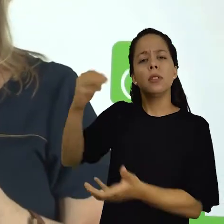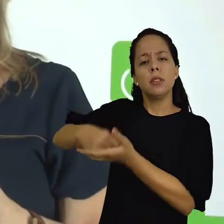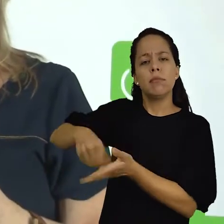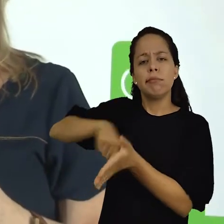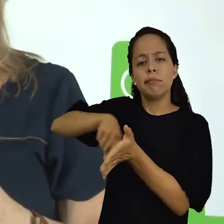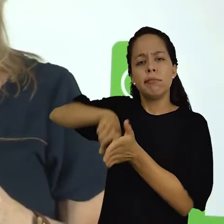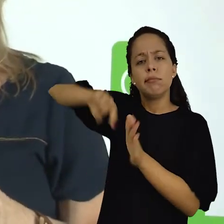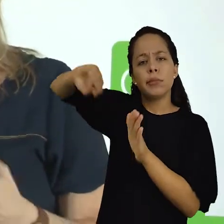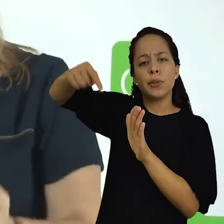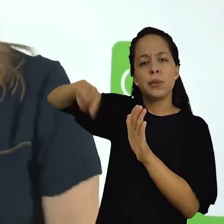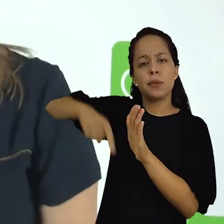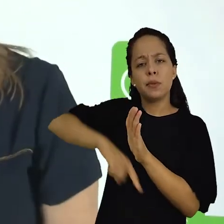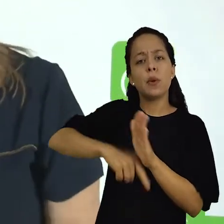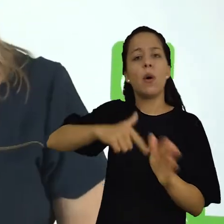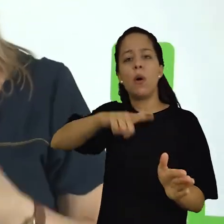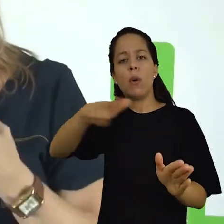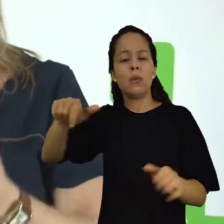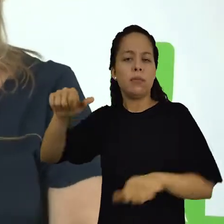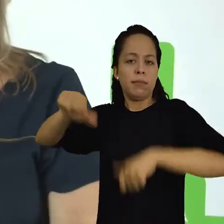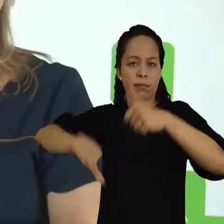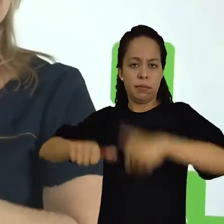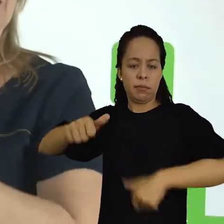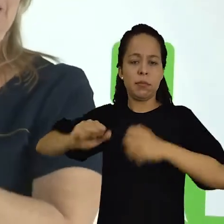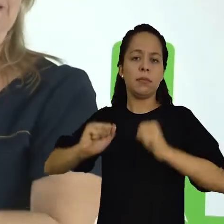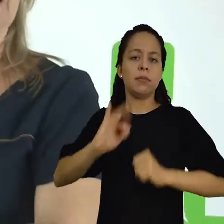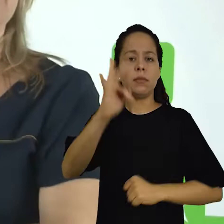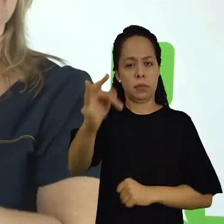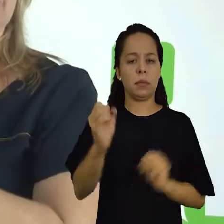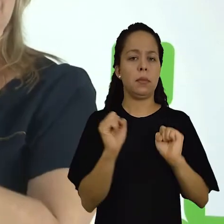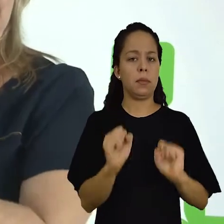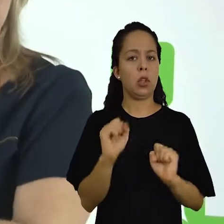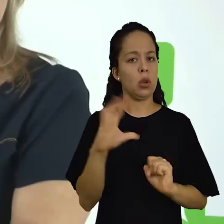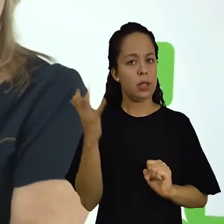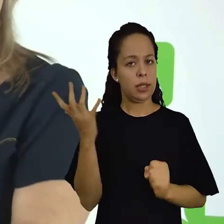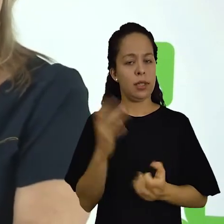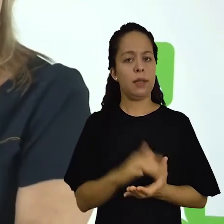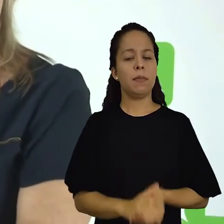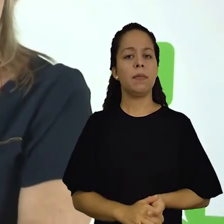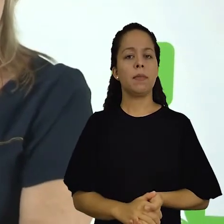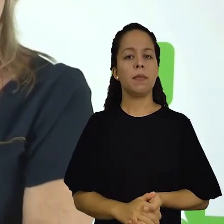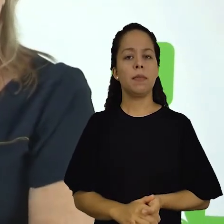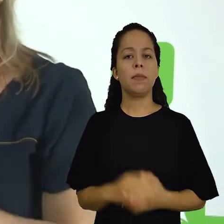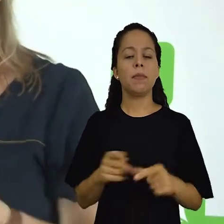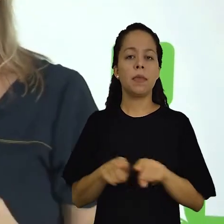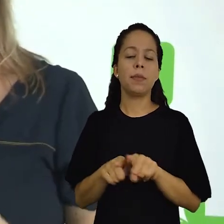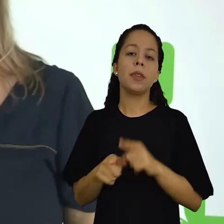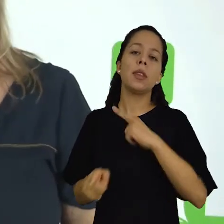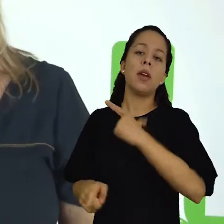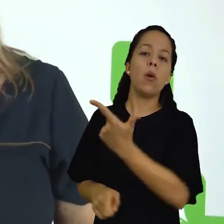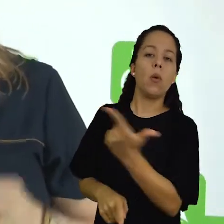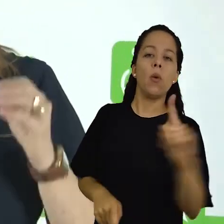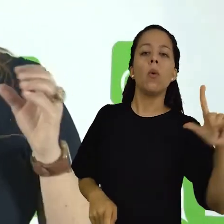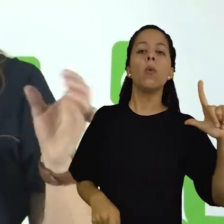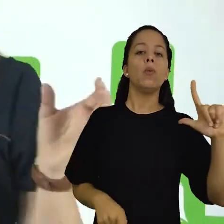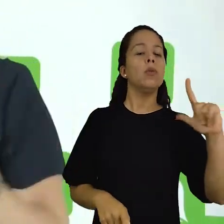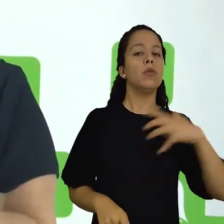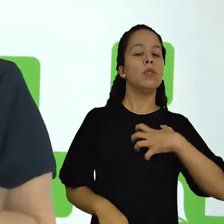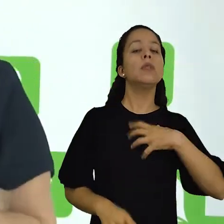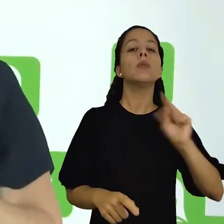aprofundados em outras análises que possam vir a ser feitas. E a outra